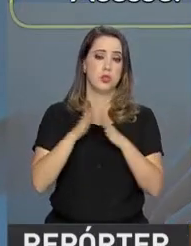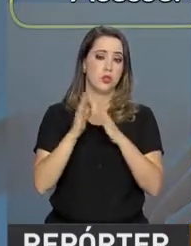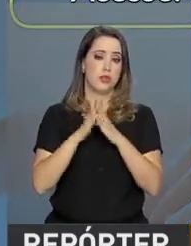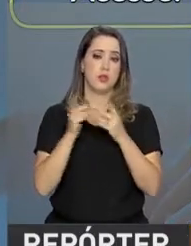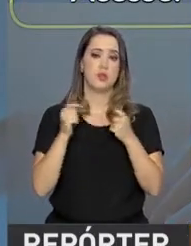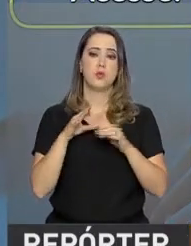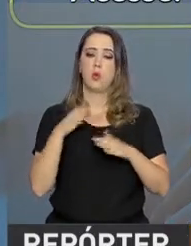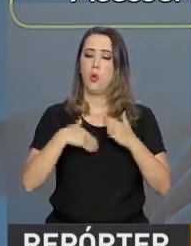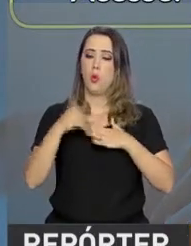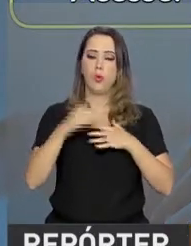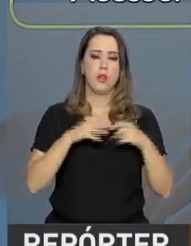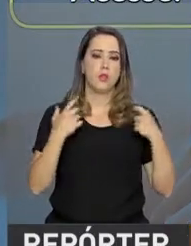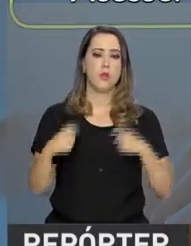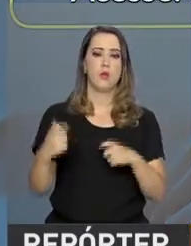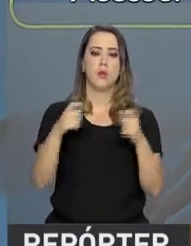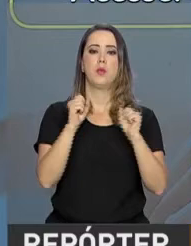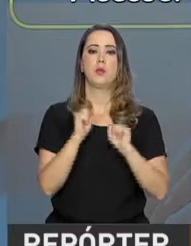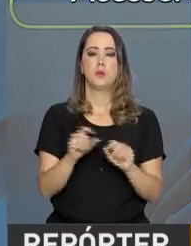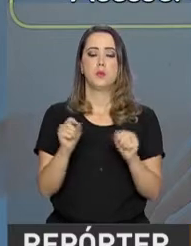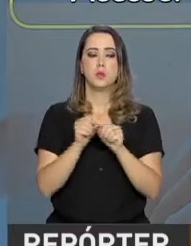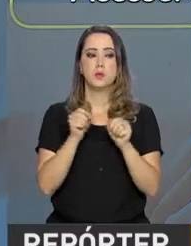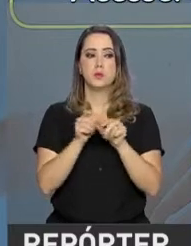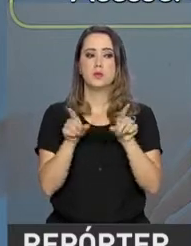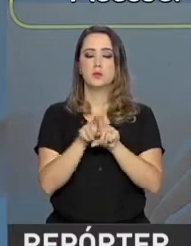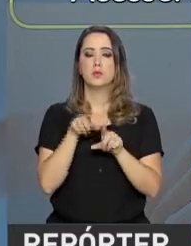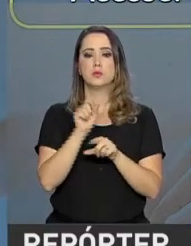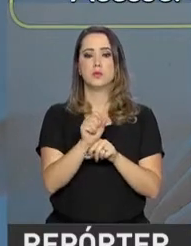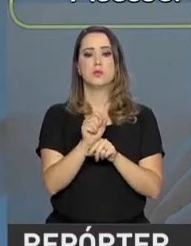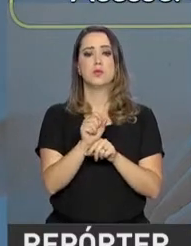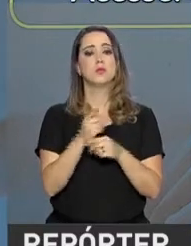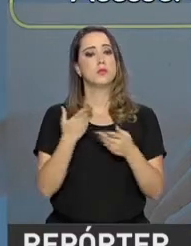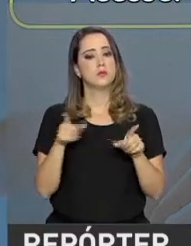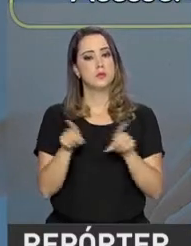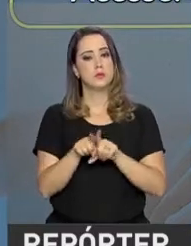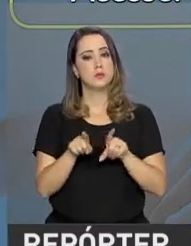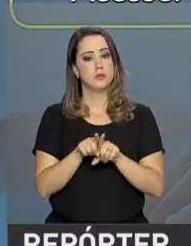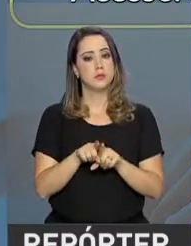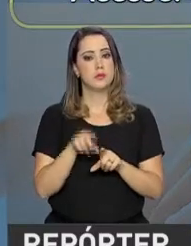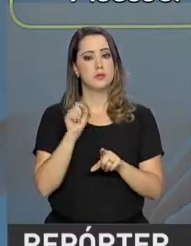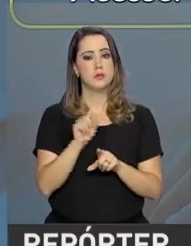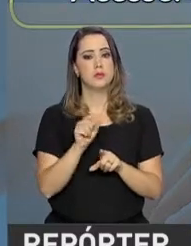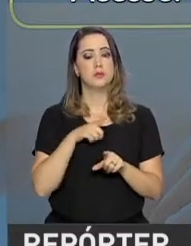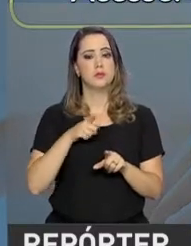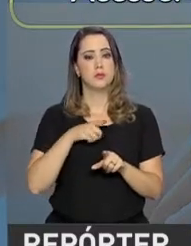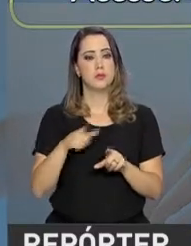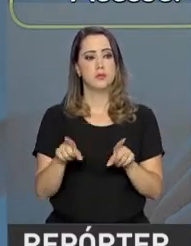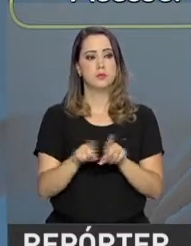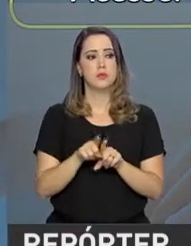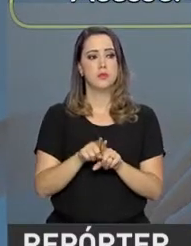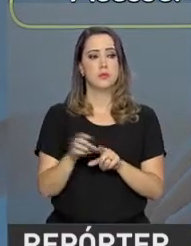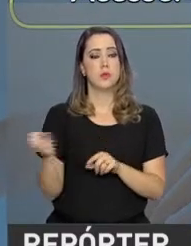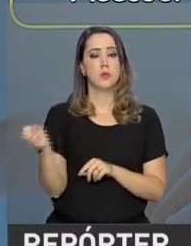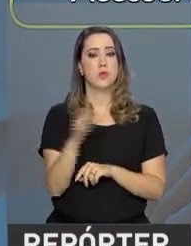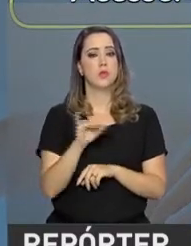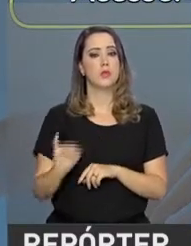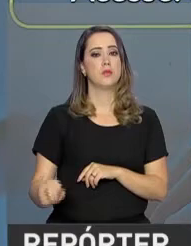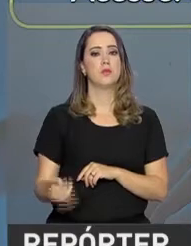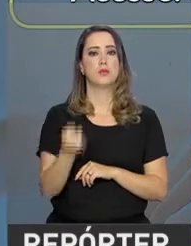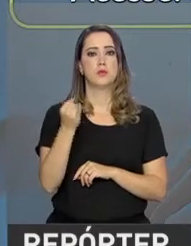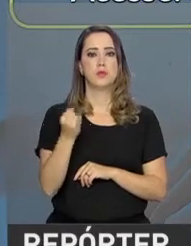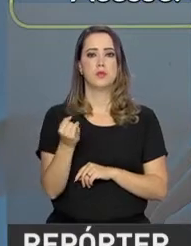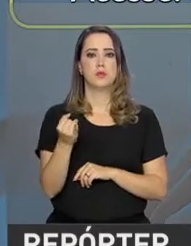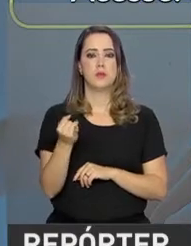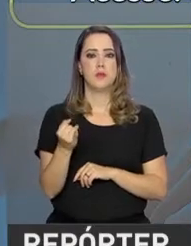internet quanto pelo próprio celular. E acaba que ele tem uma nova chance de